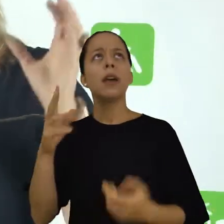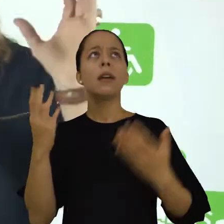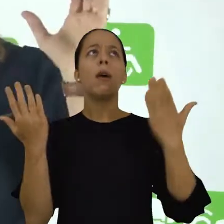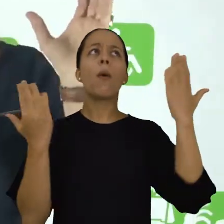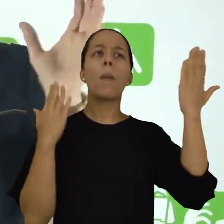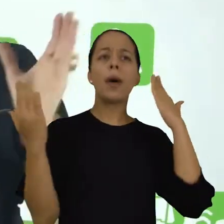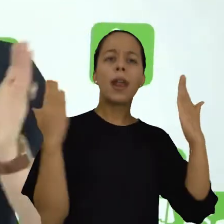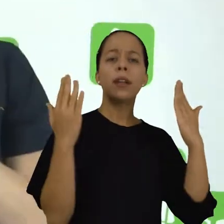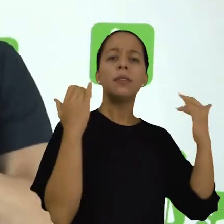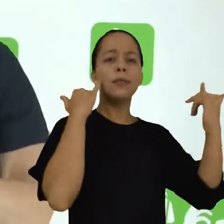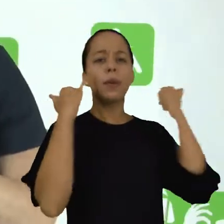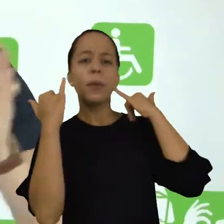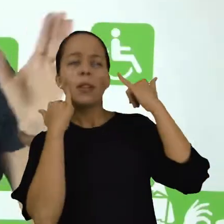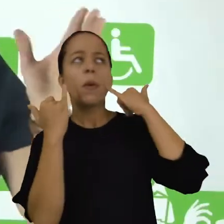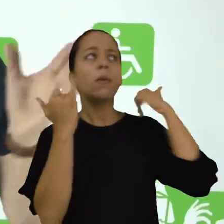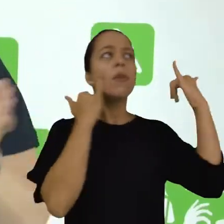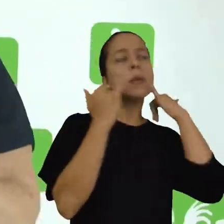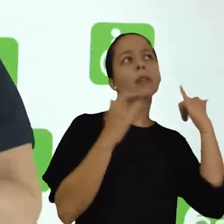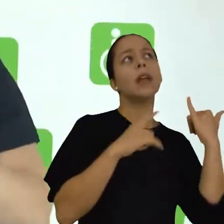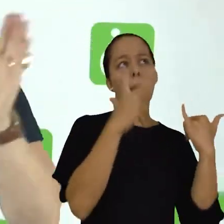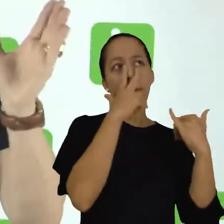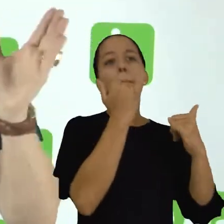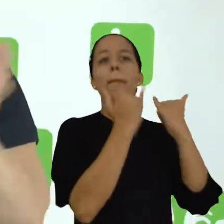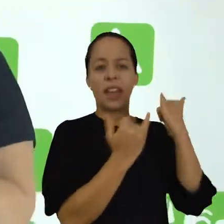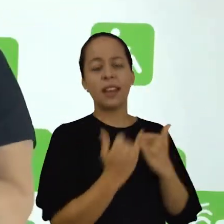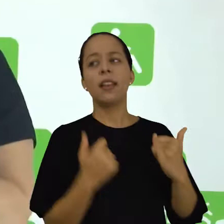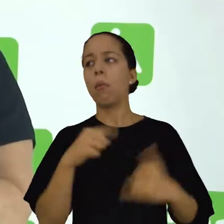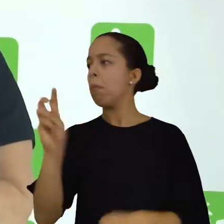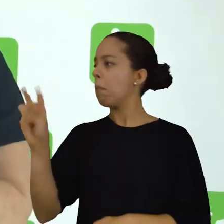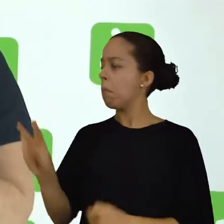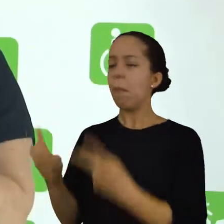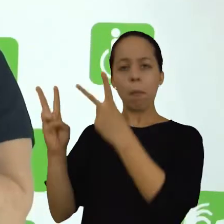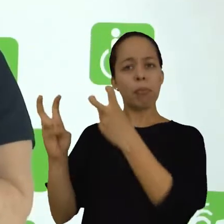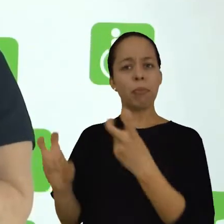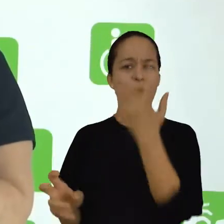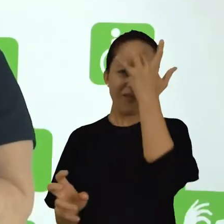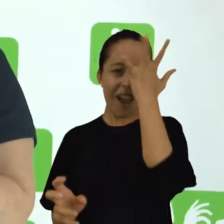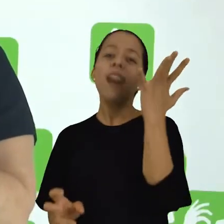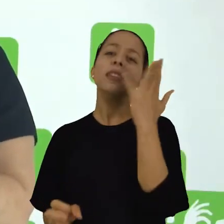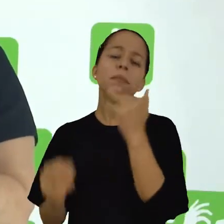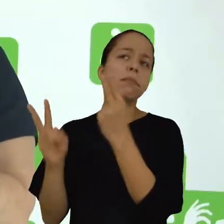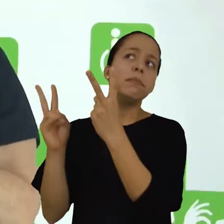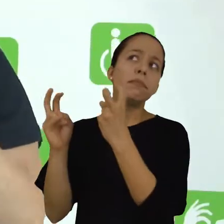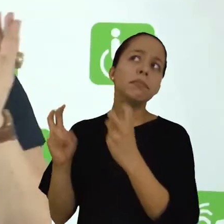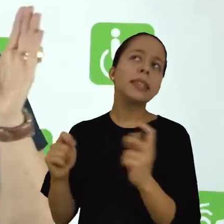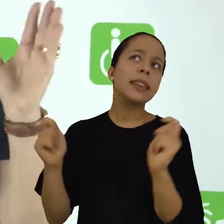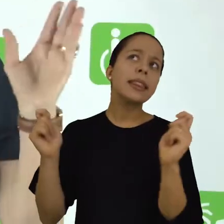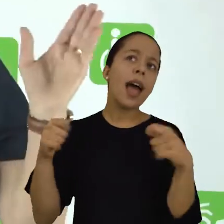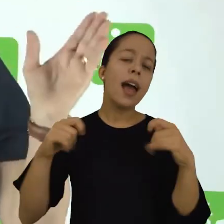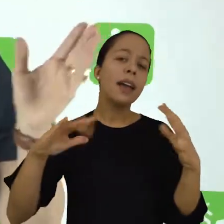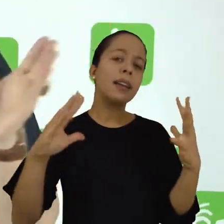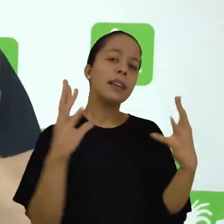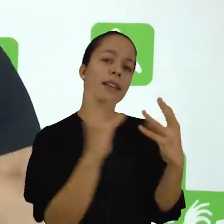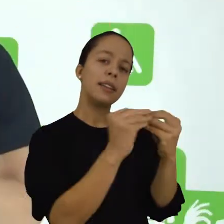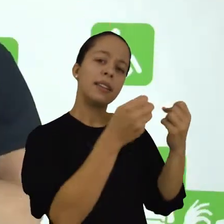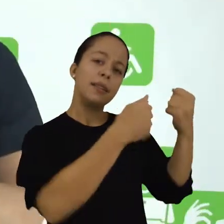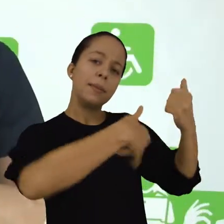ver semelhança entre informações, entre coisas. Daí, eles conseguem